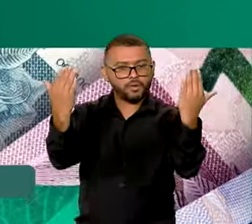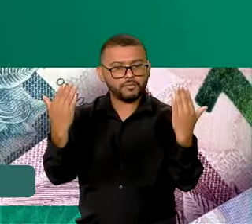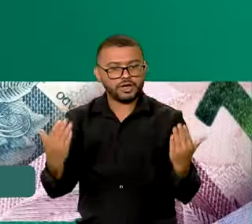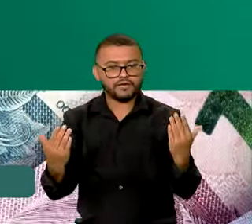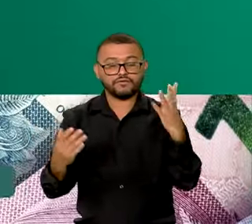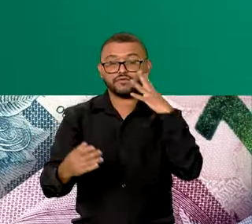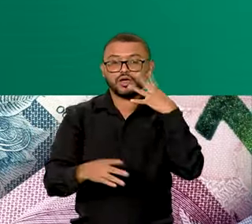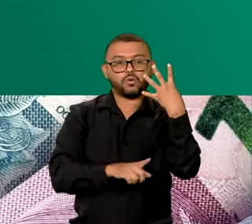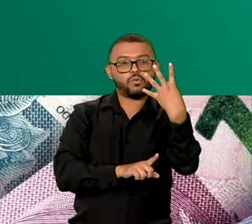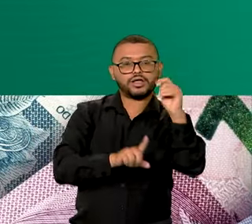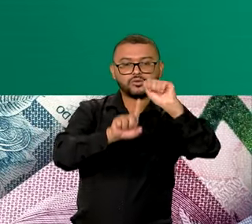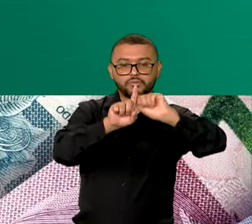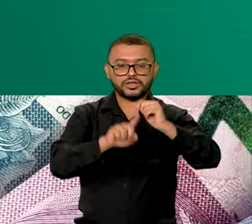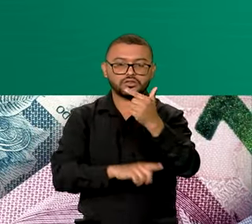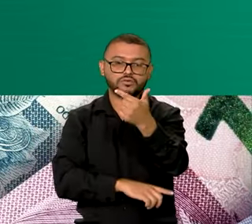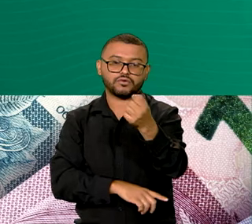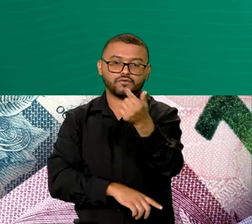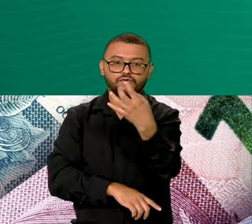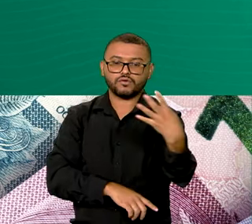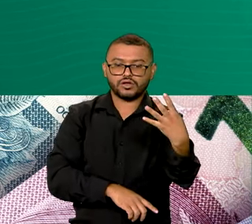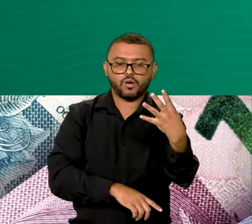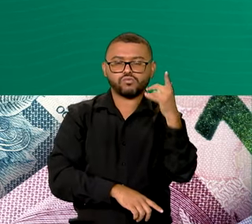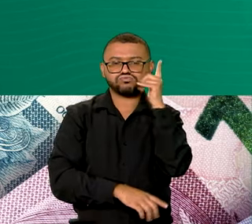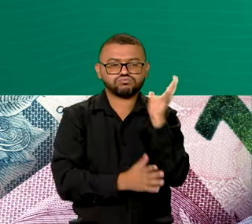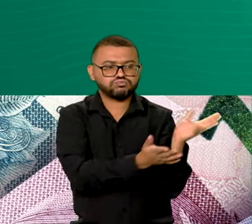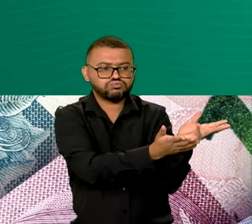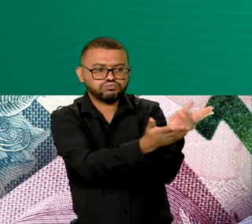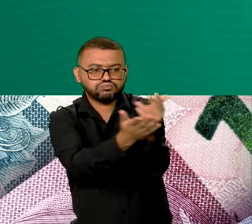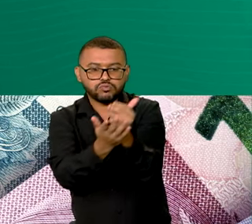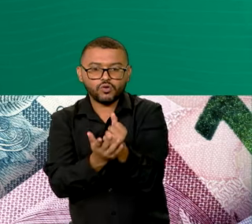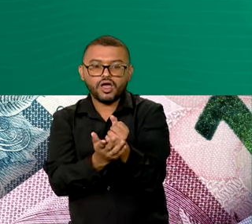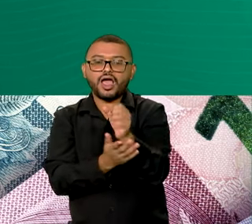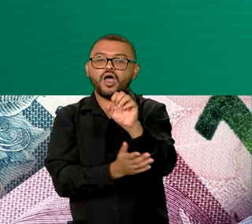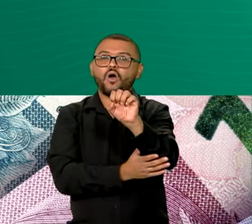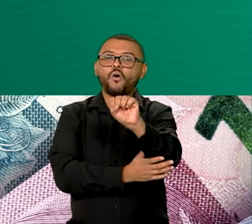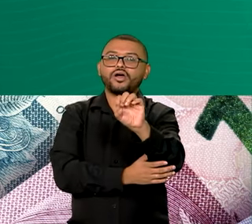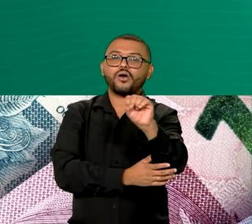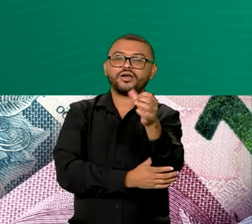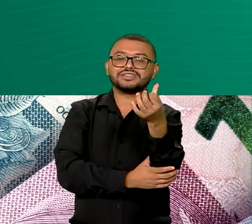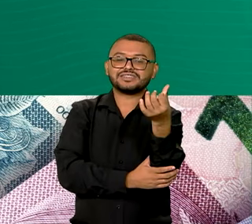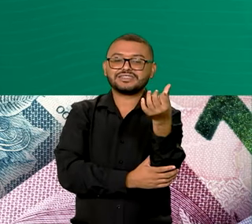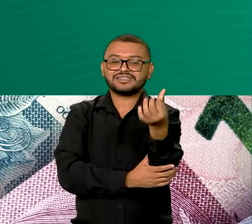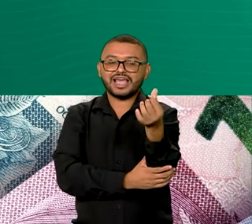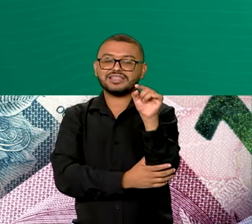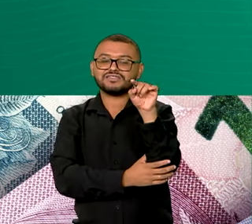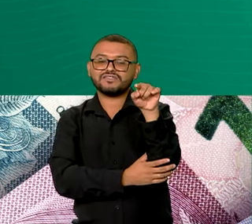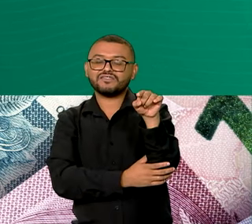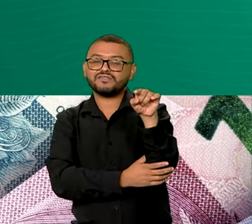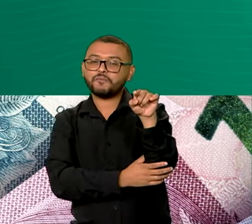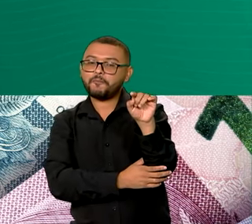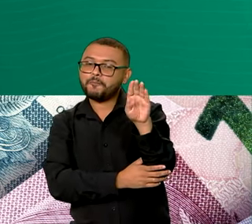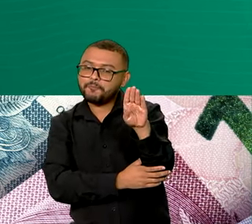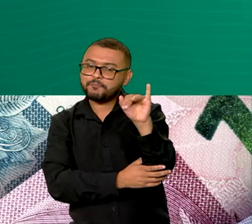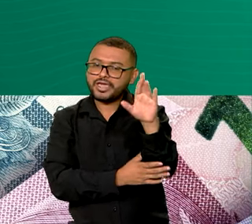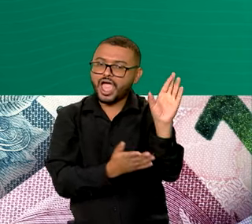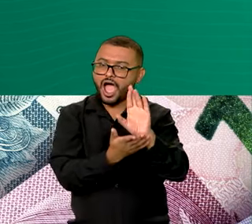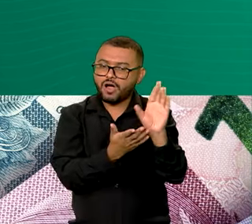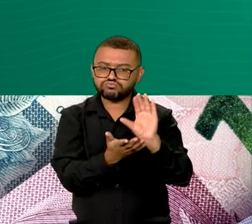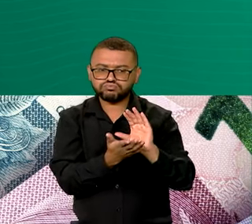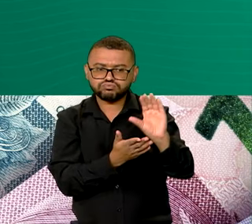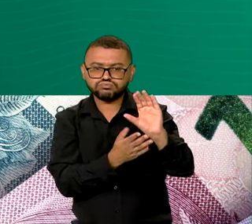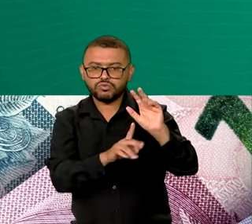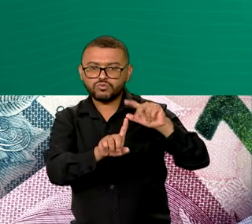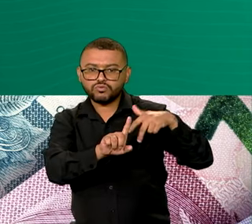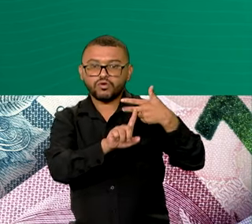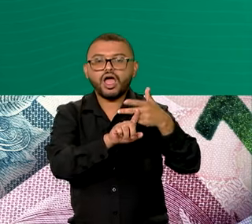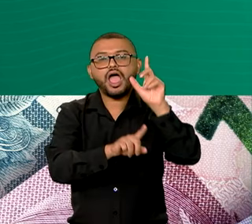primeiros meses de 2024, a arrecadação somou 886 bilhões de reais, um aumento de